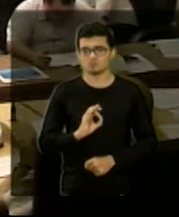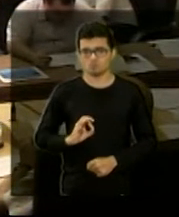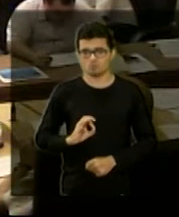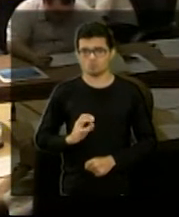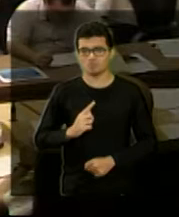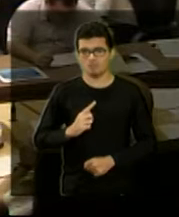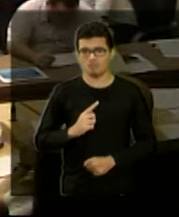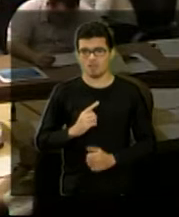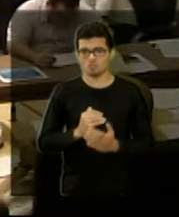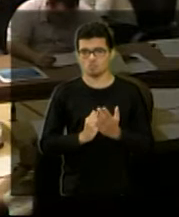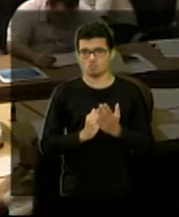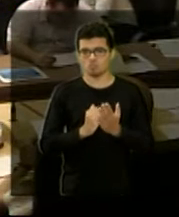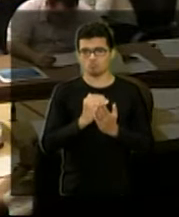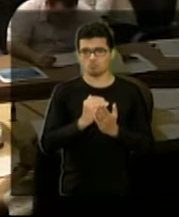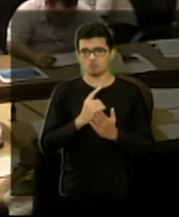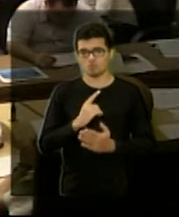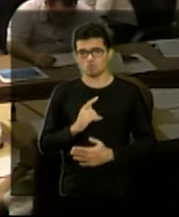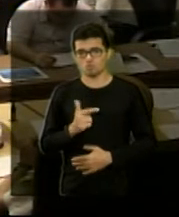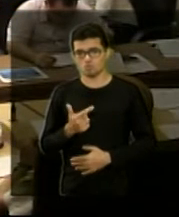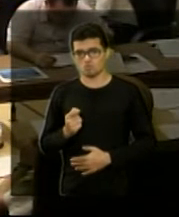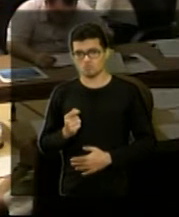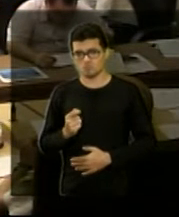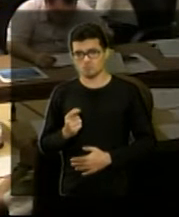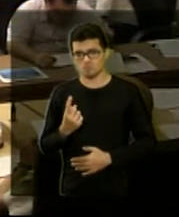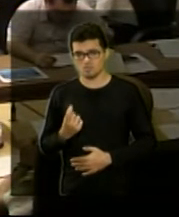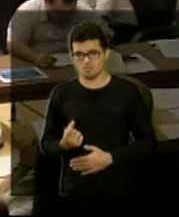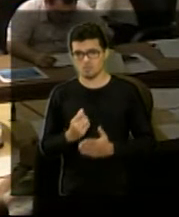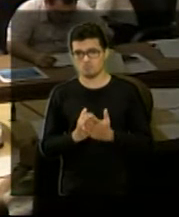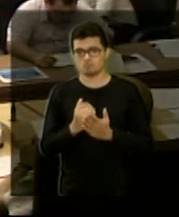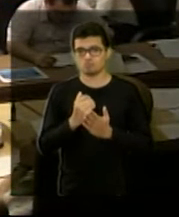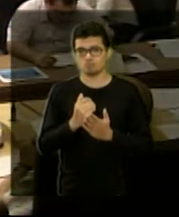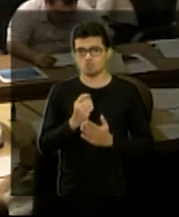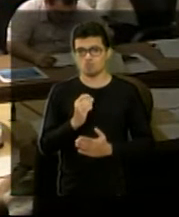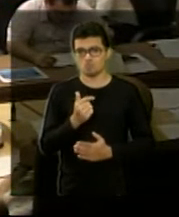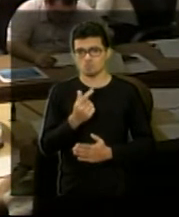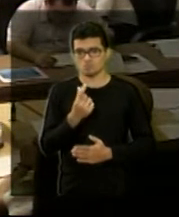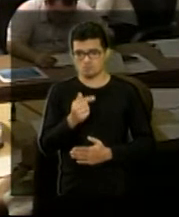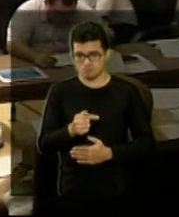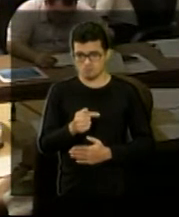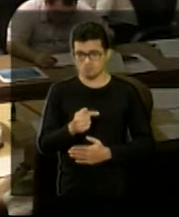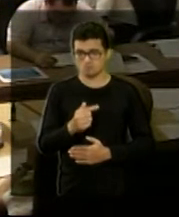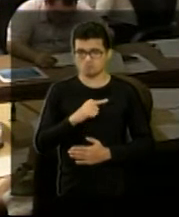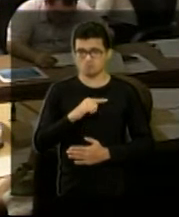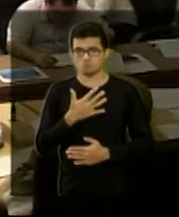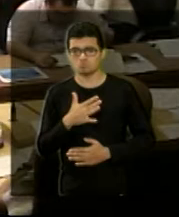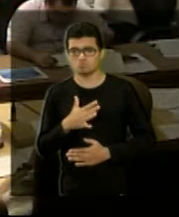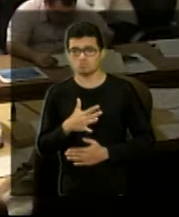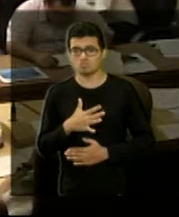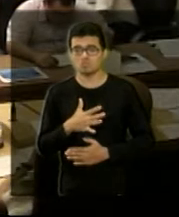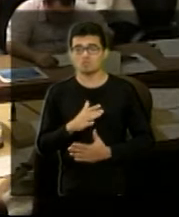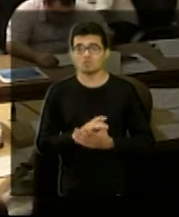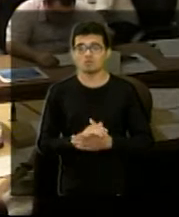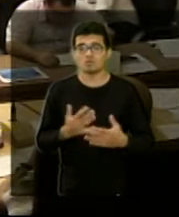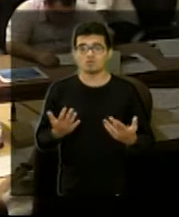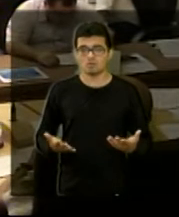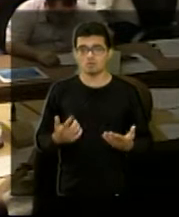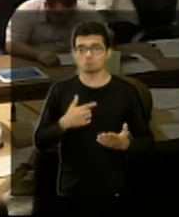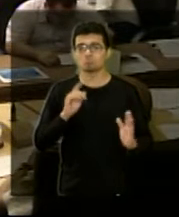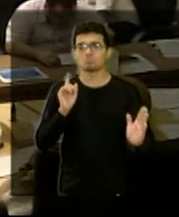de 2016 para 2017 a previsão orçamentária. E aí, a pergunta é,